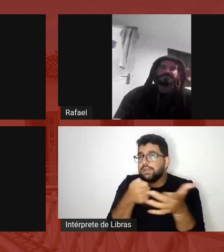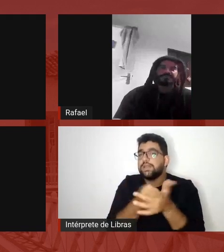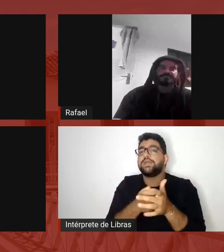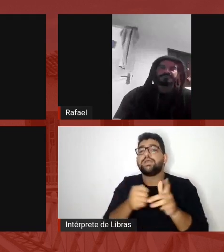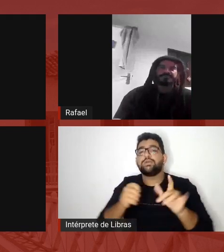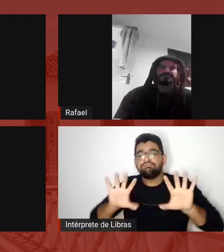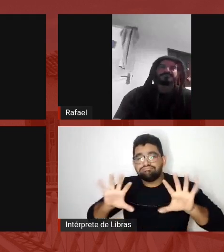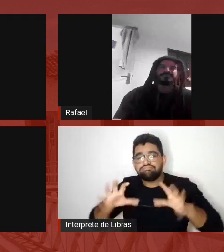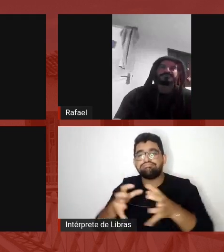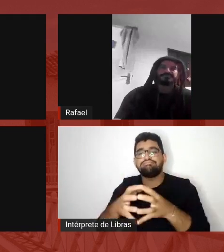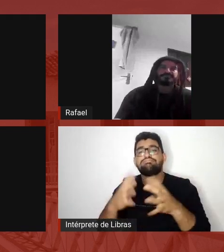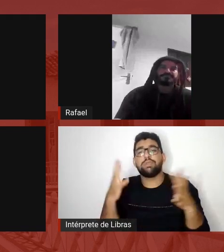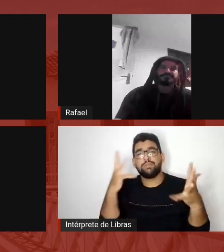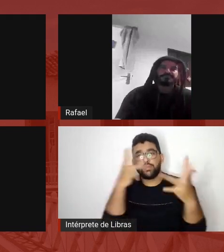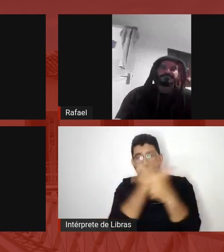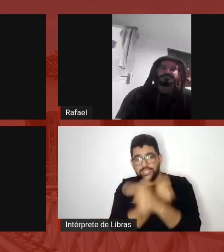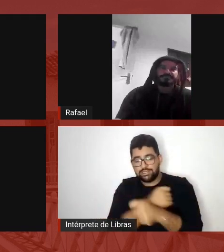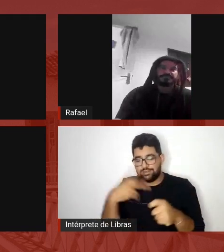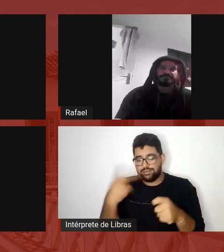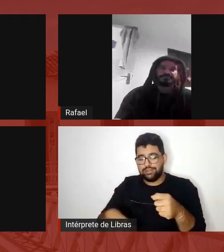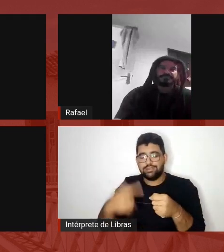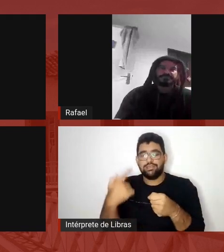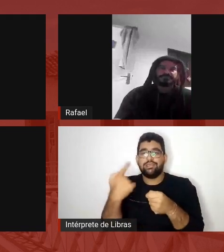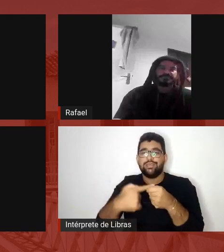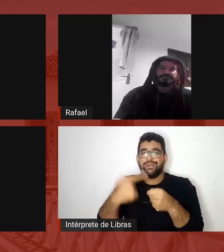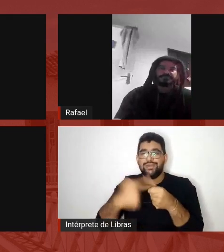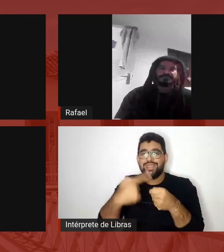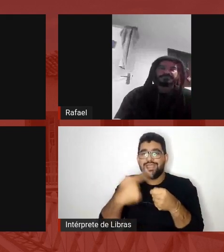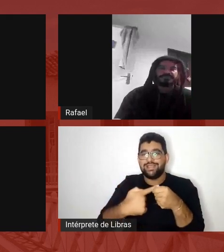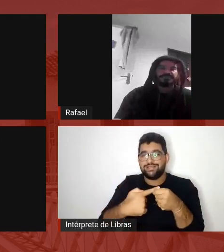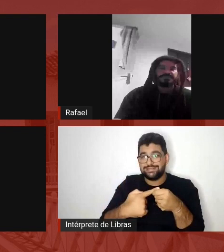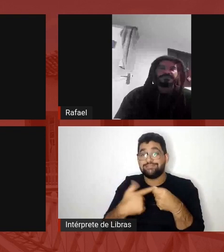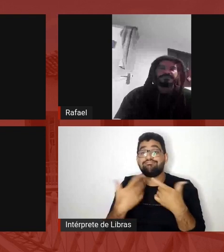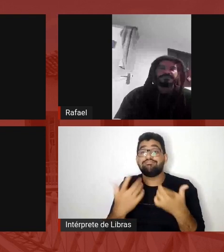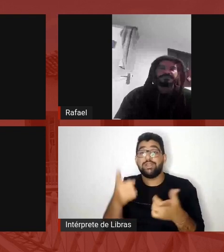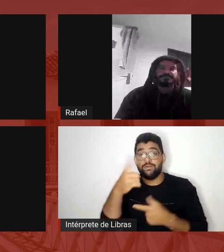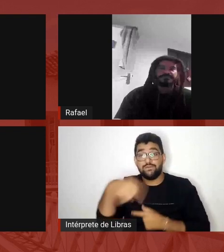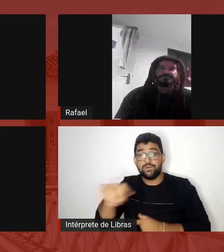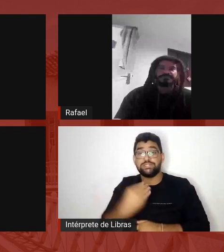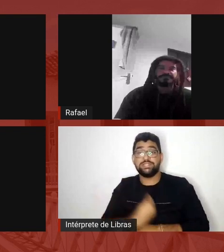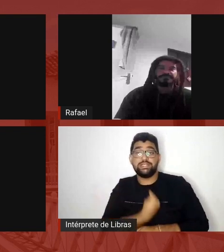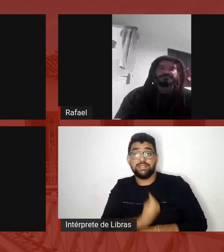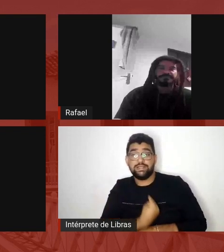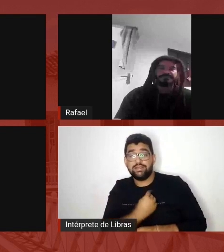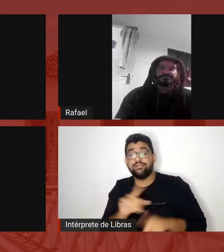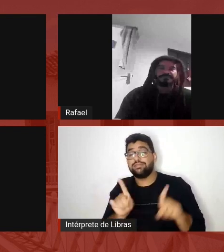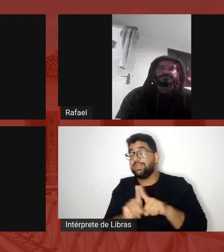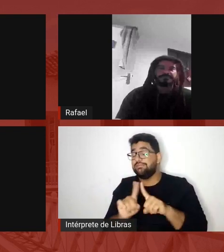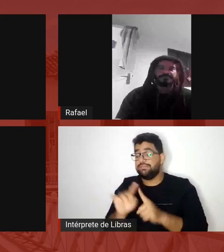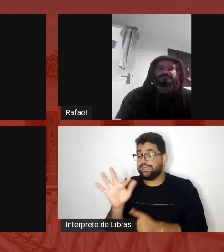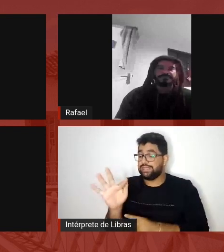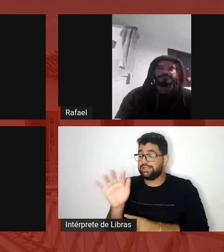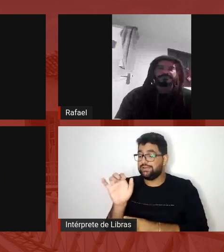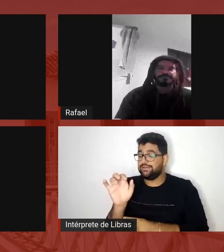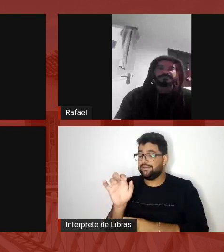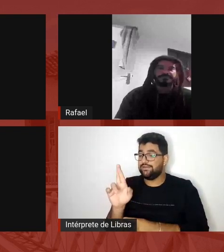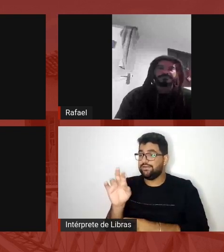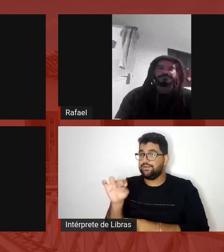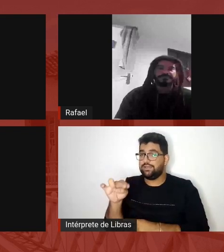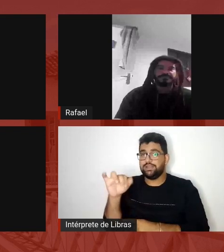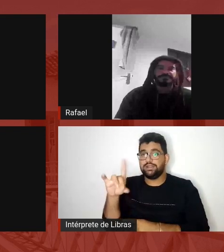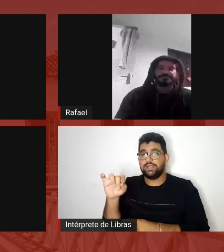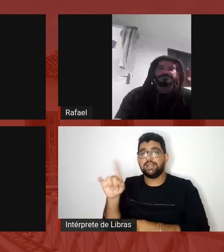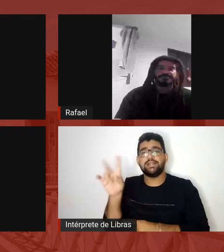bonito, tão grande, aqui na cidade de Goiás. então, a presença sua, presença da Fernanda, e a história de vocês nos honra